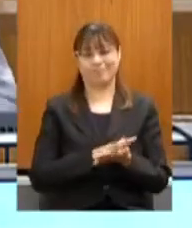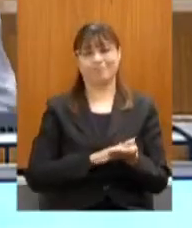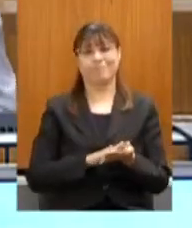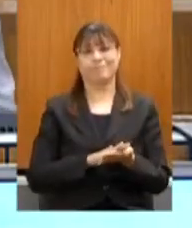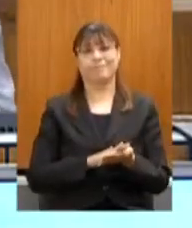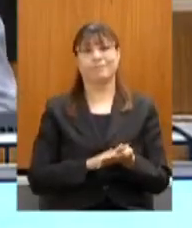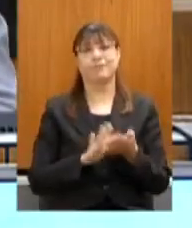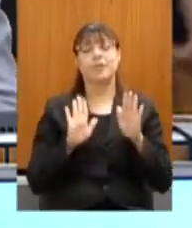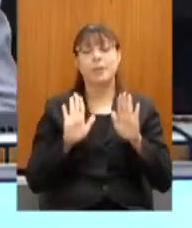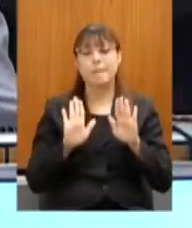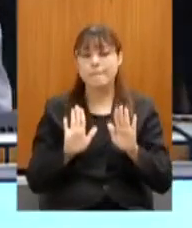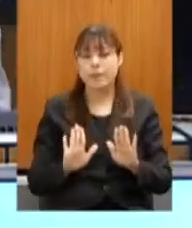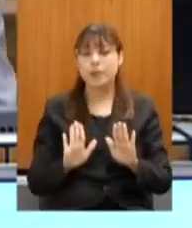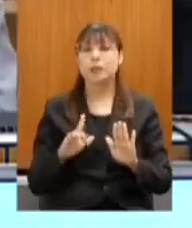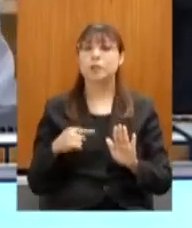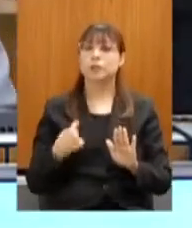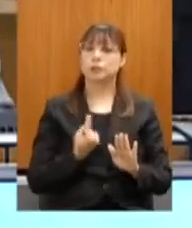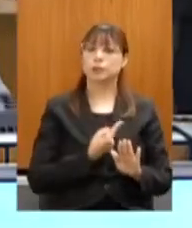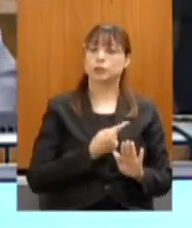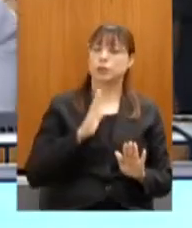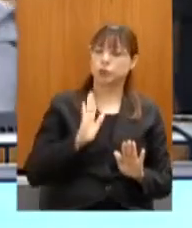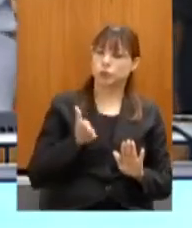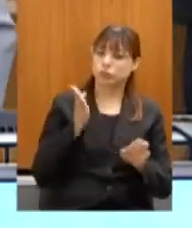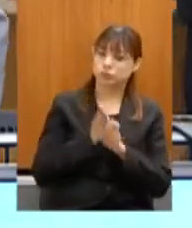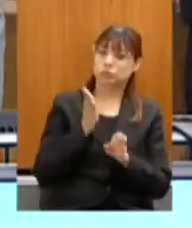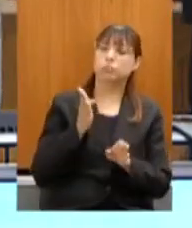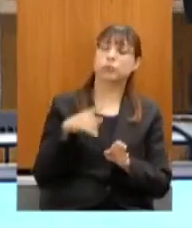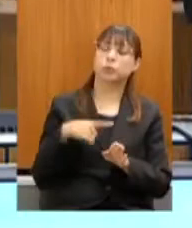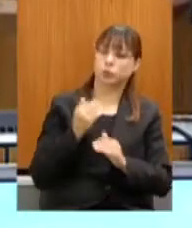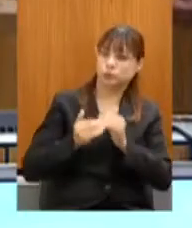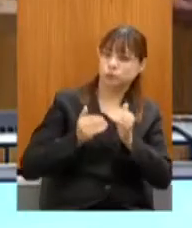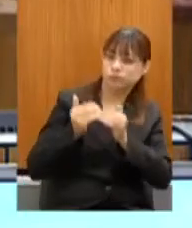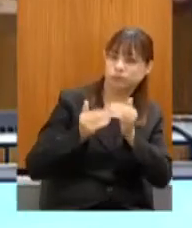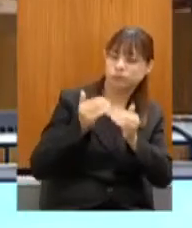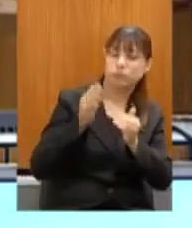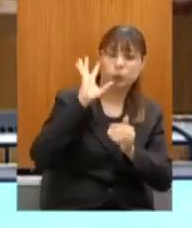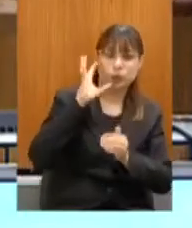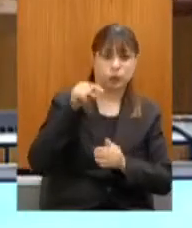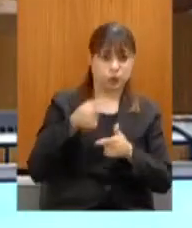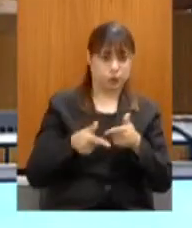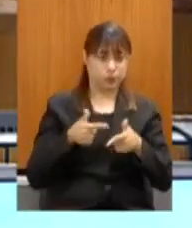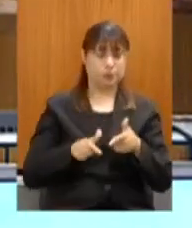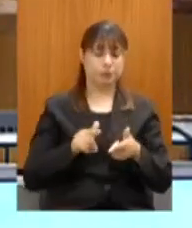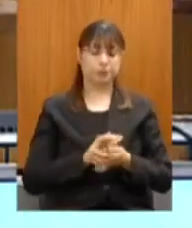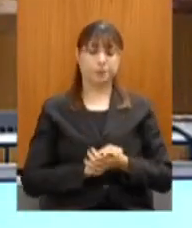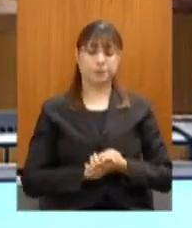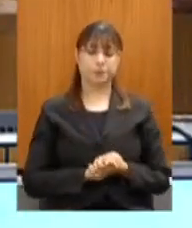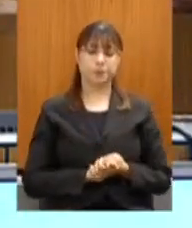concentração já que temos e estamos aí caminhando para resolver. Por favor.